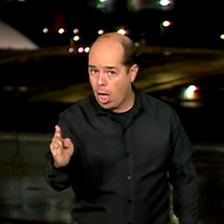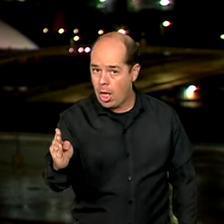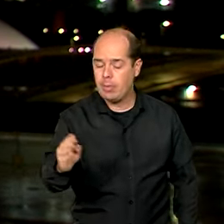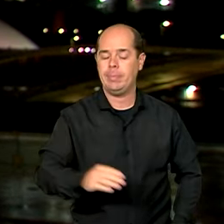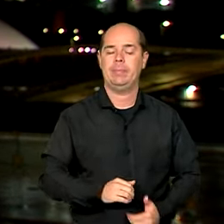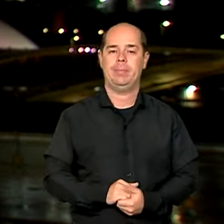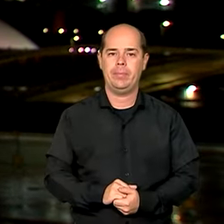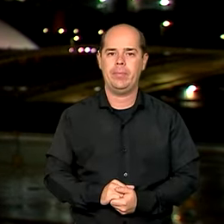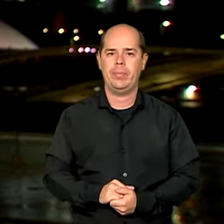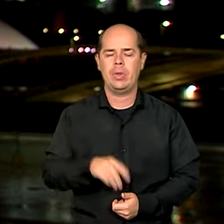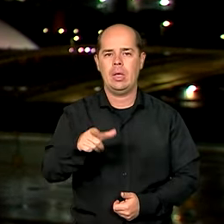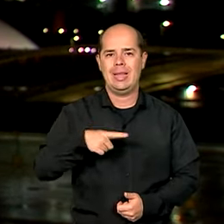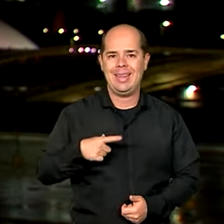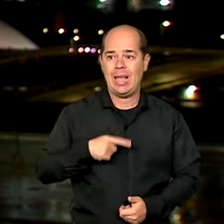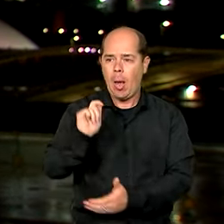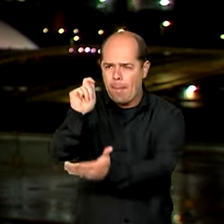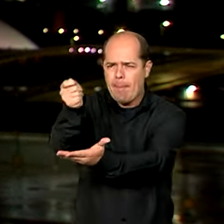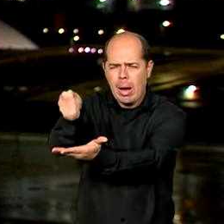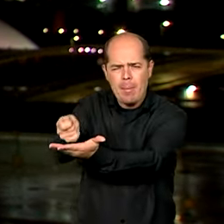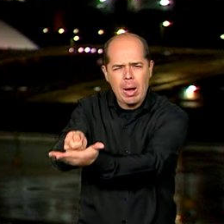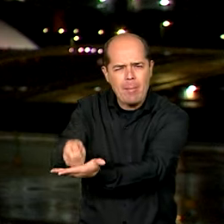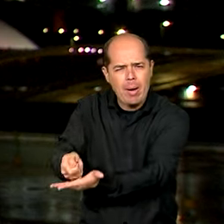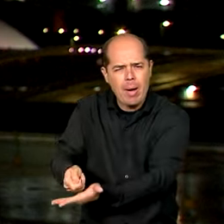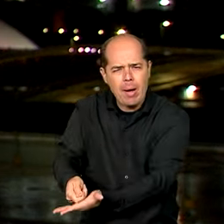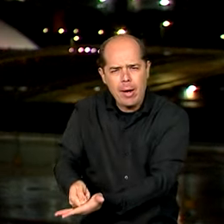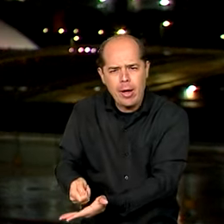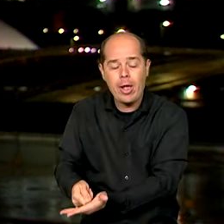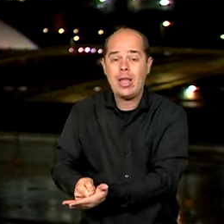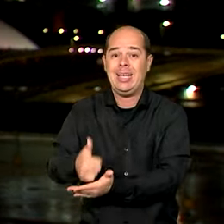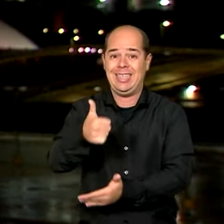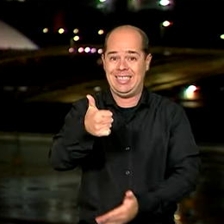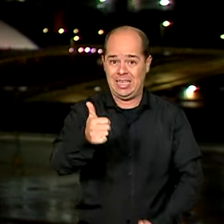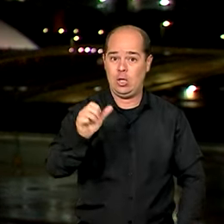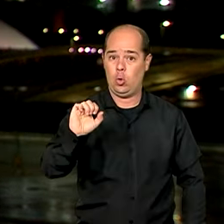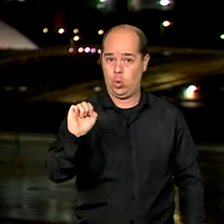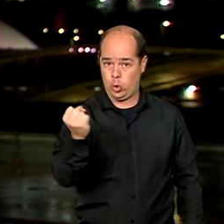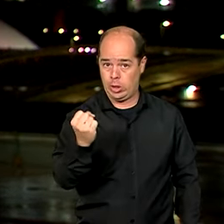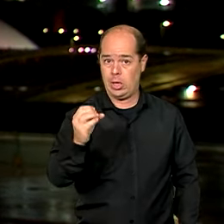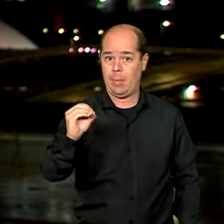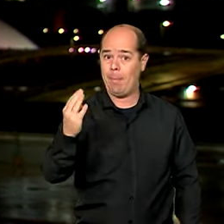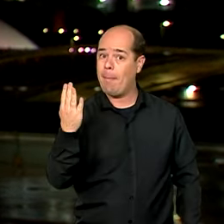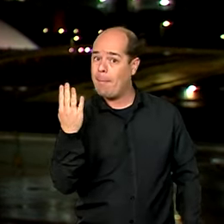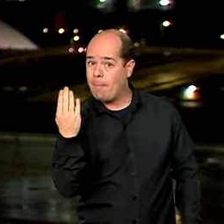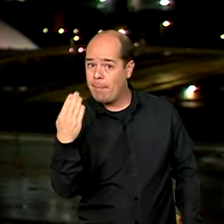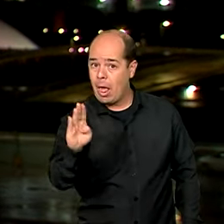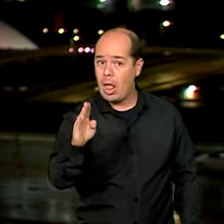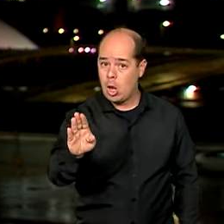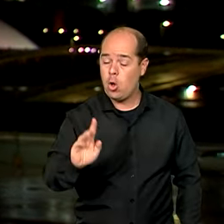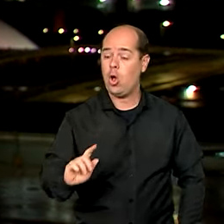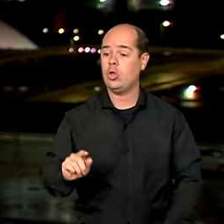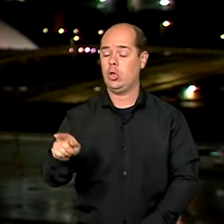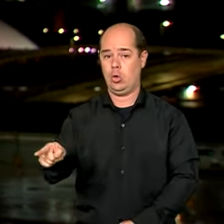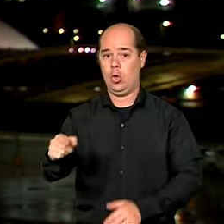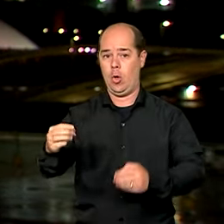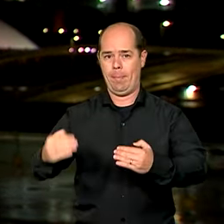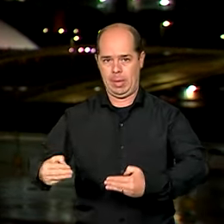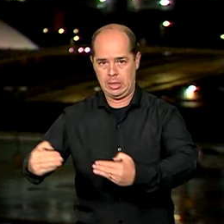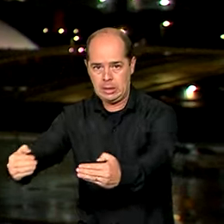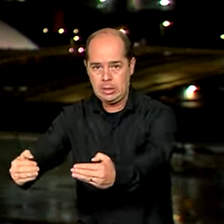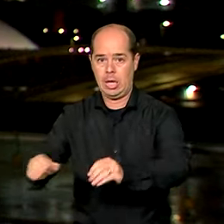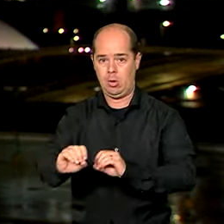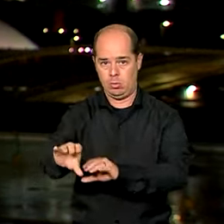previstas no orçamento do ano que vem, também estão R 180 bilhões para o Ministério da Educação, R$